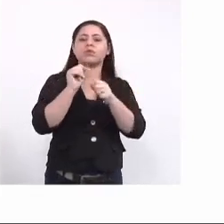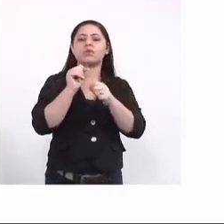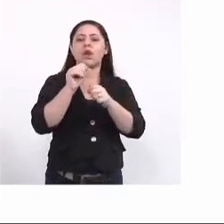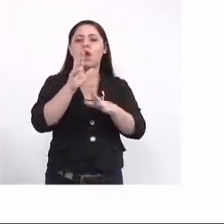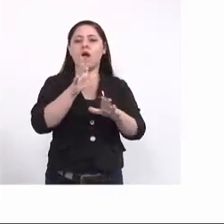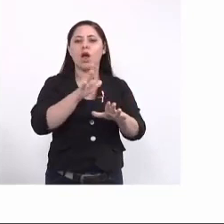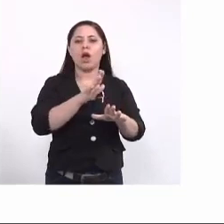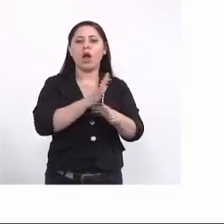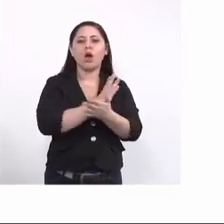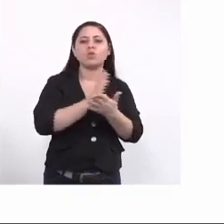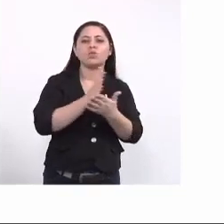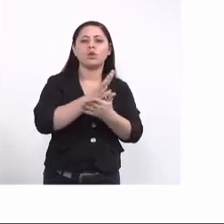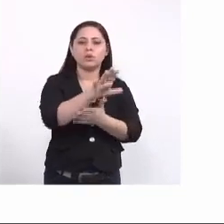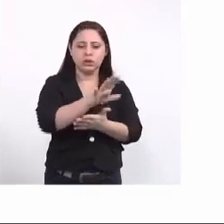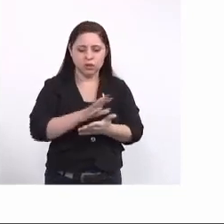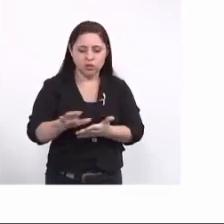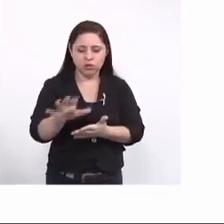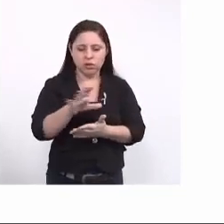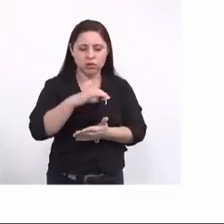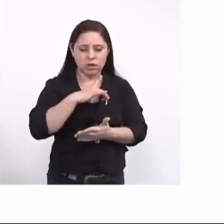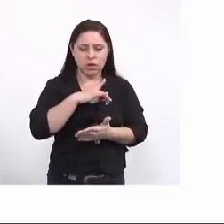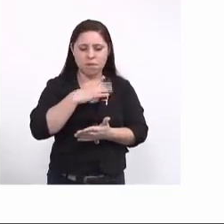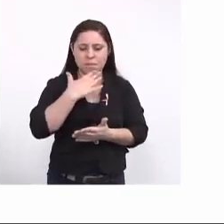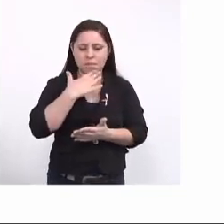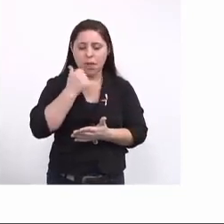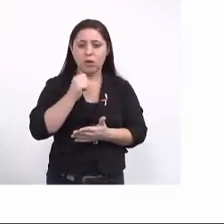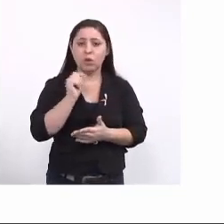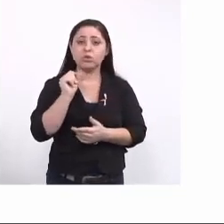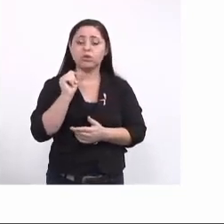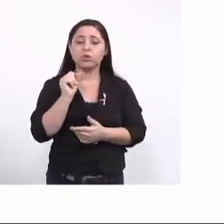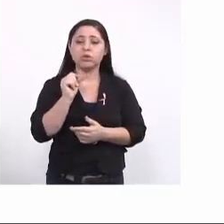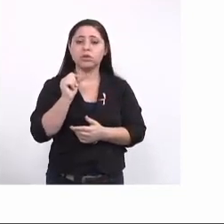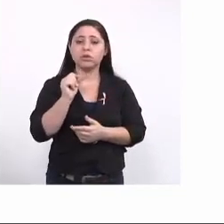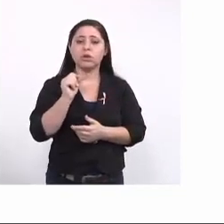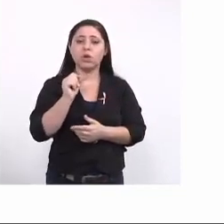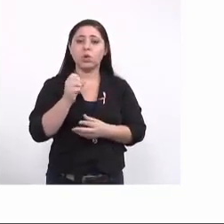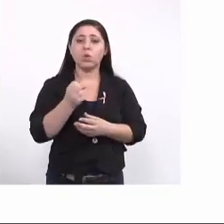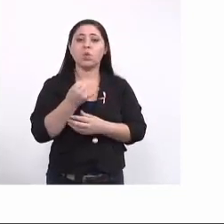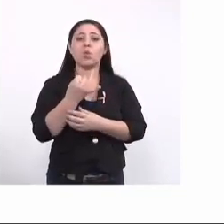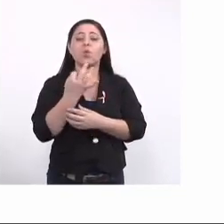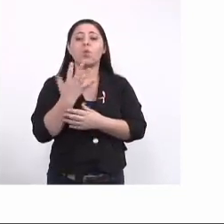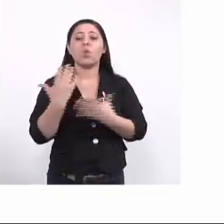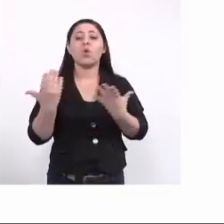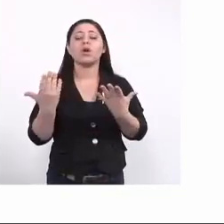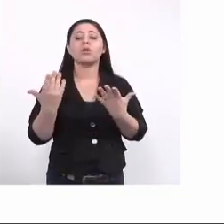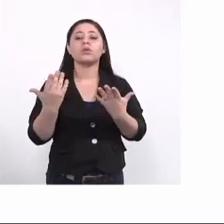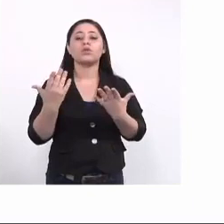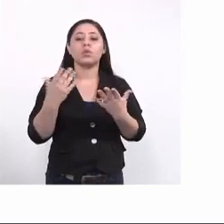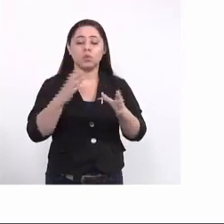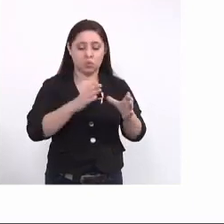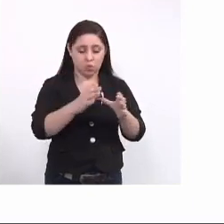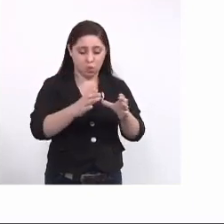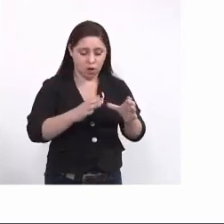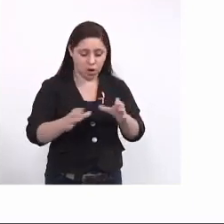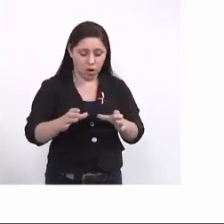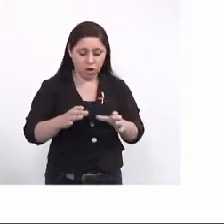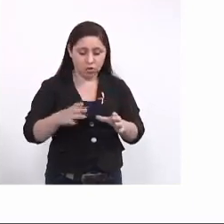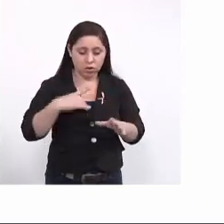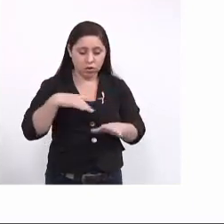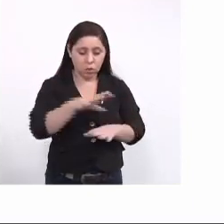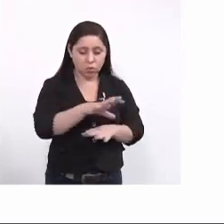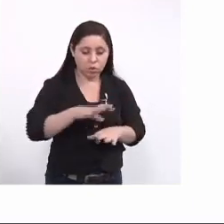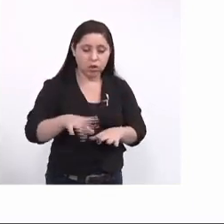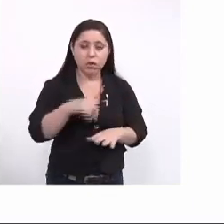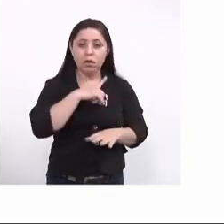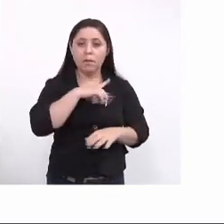eu tenho uma precisão muito melhor de quais são as áreas que eu estou tendo o maior enfoque da